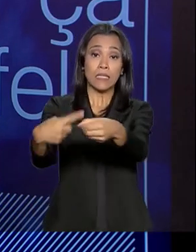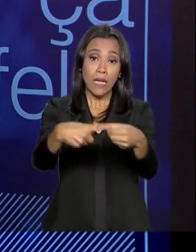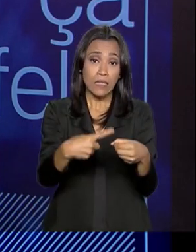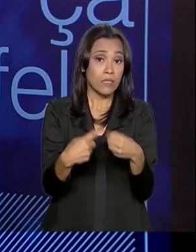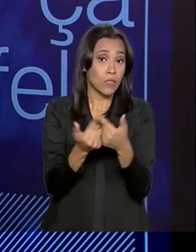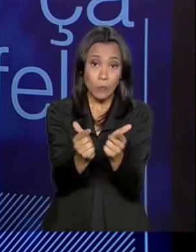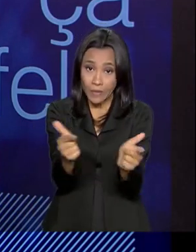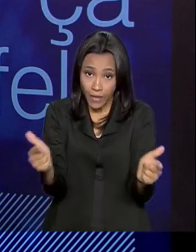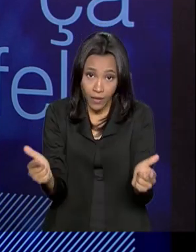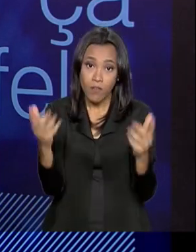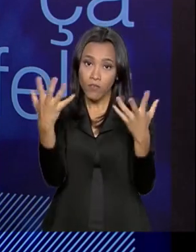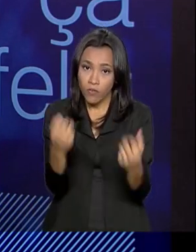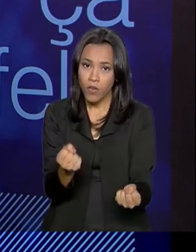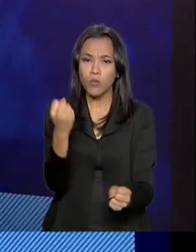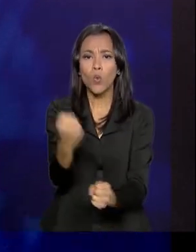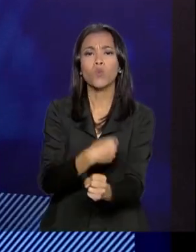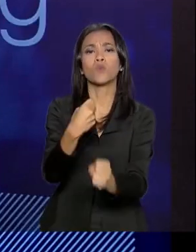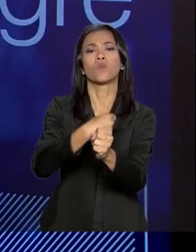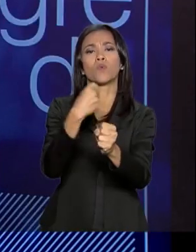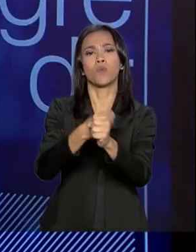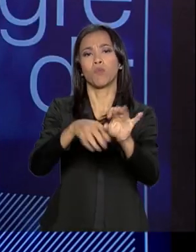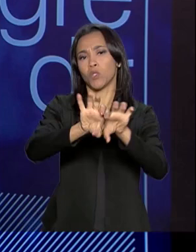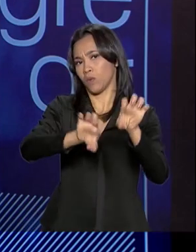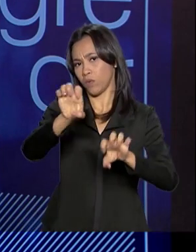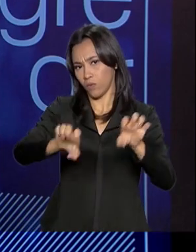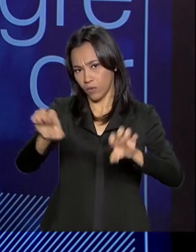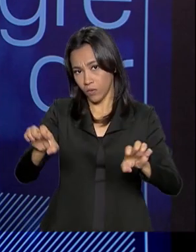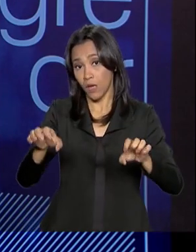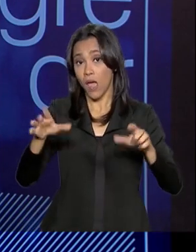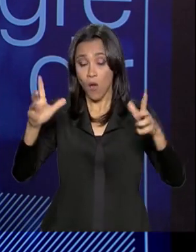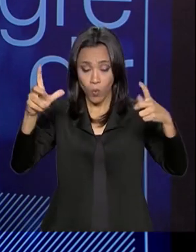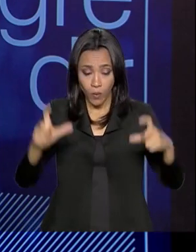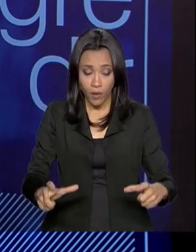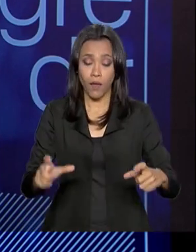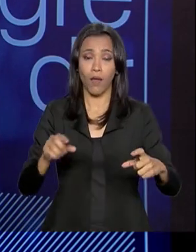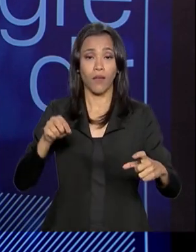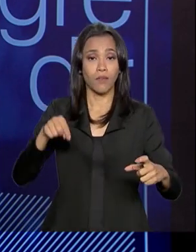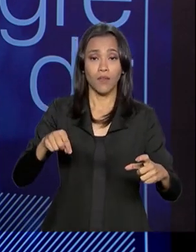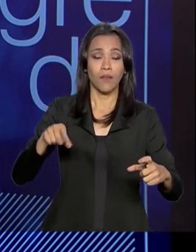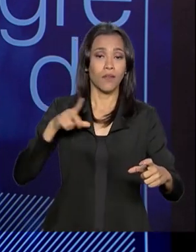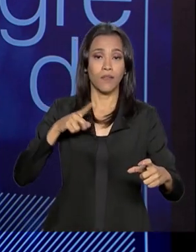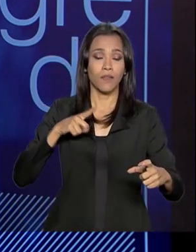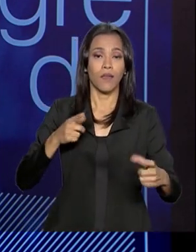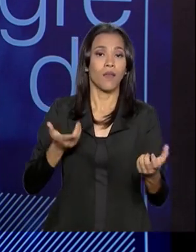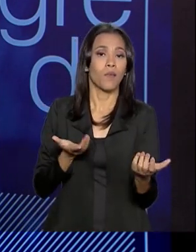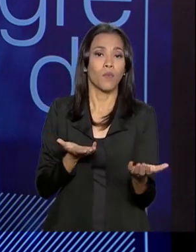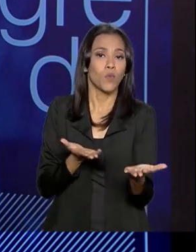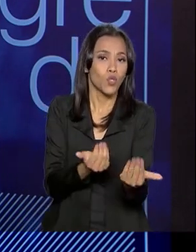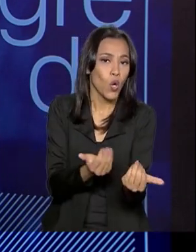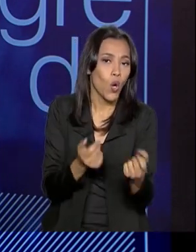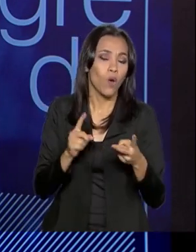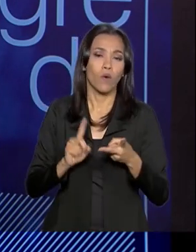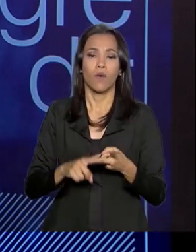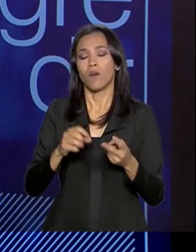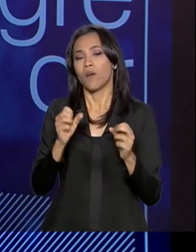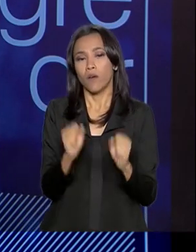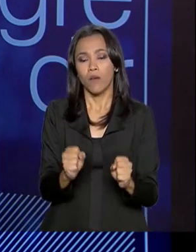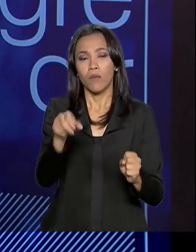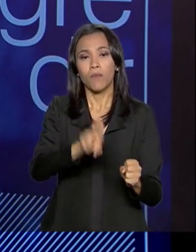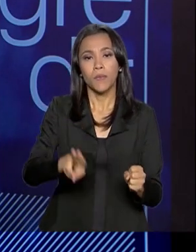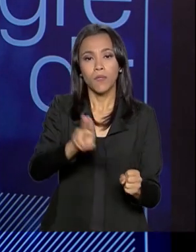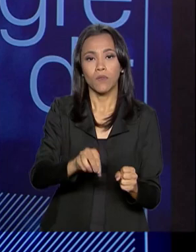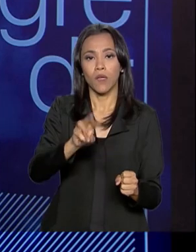é fazer a estação cidadania, que vai ter áreas para os jovens, poder inclusive usar o Wi-Fi, porque